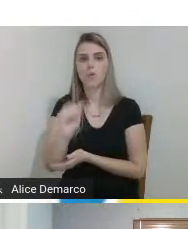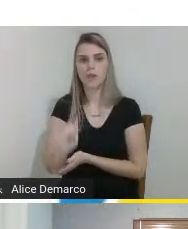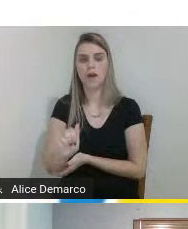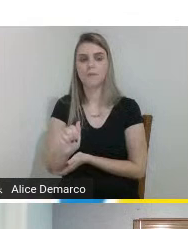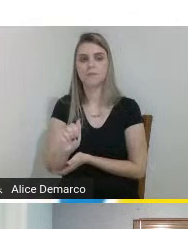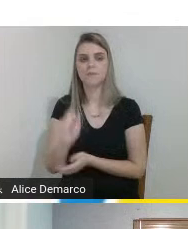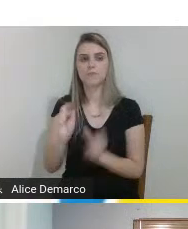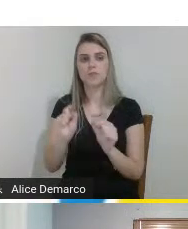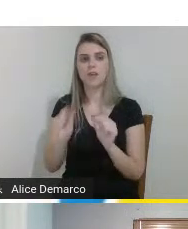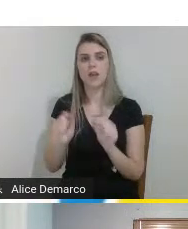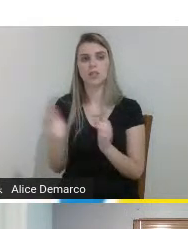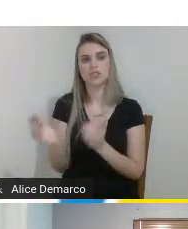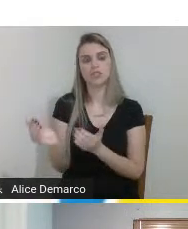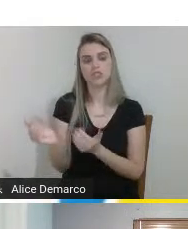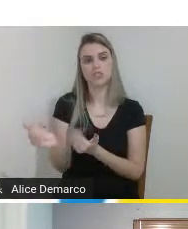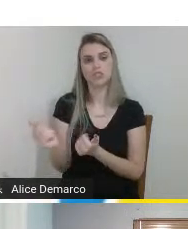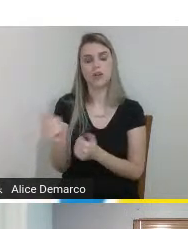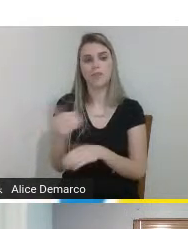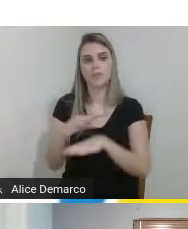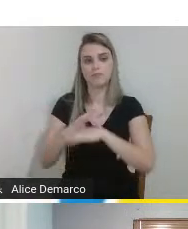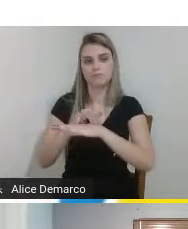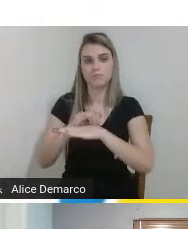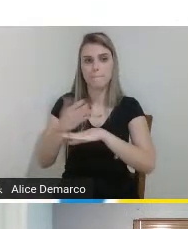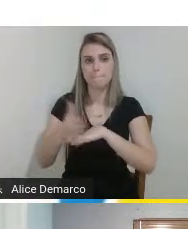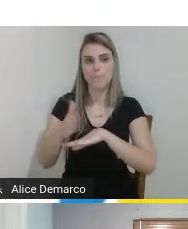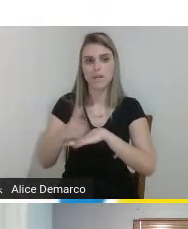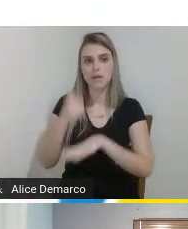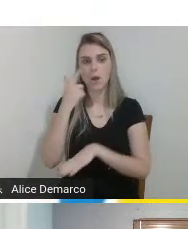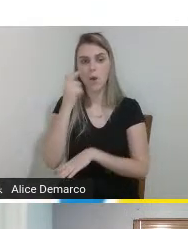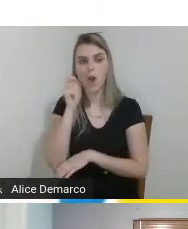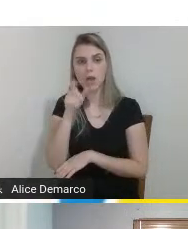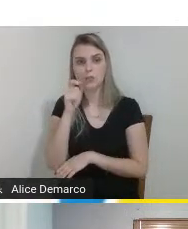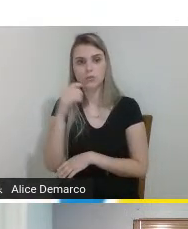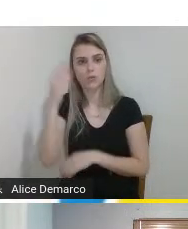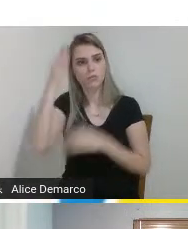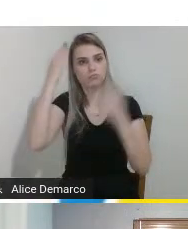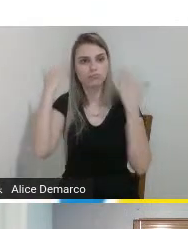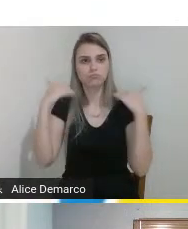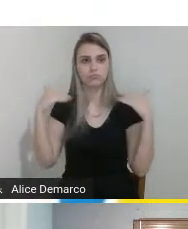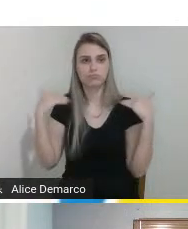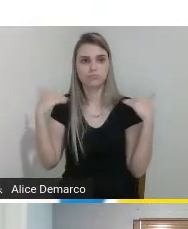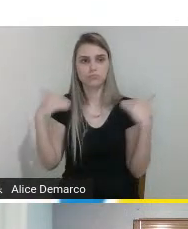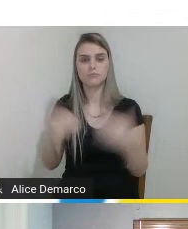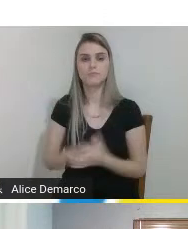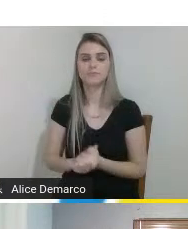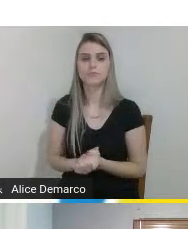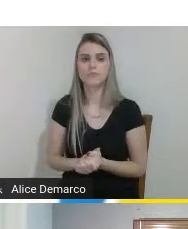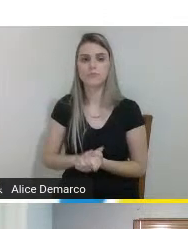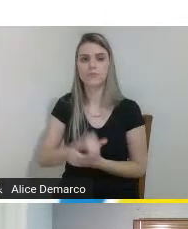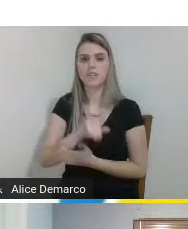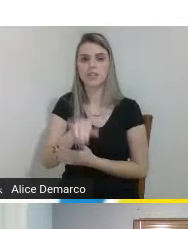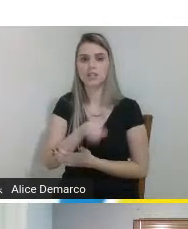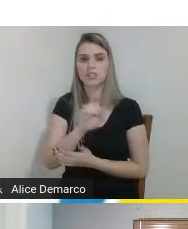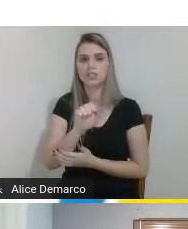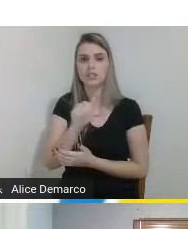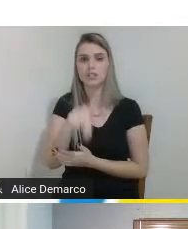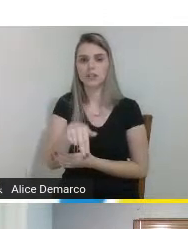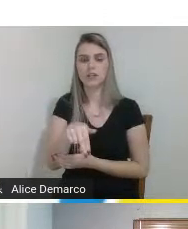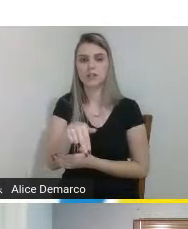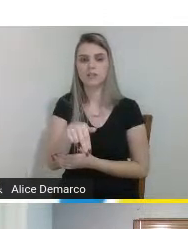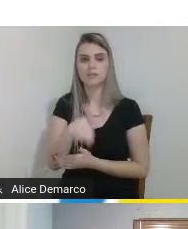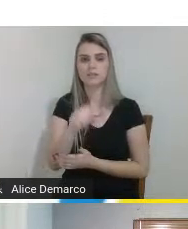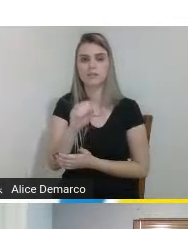de pele branca olhos azuis e cabelo curto o Jean Marcon de Souza que é um homem de